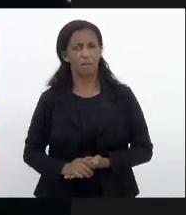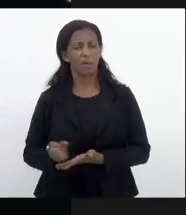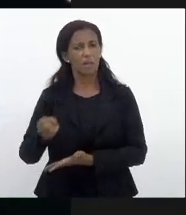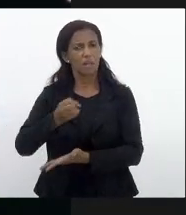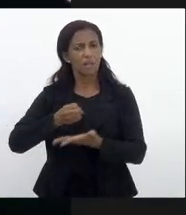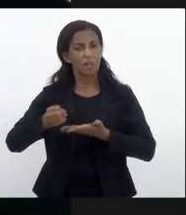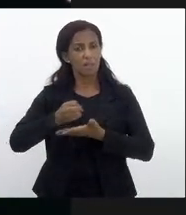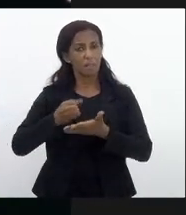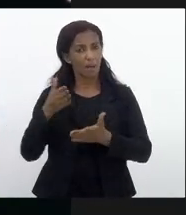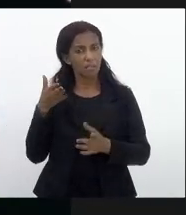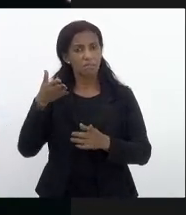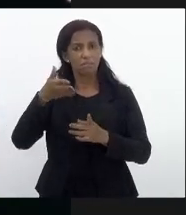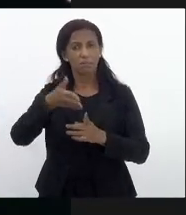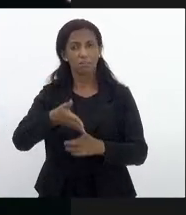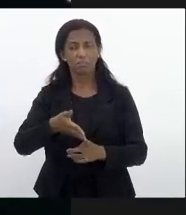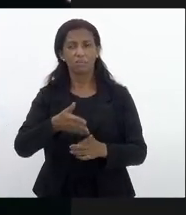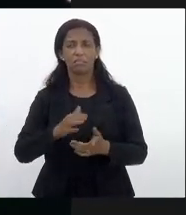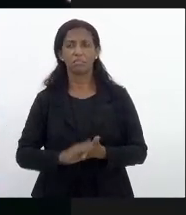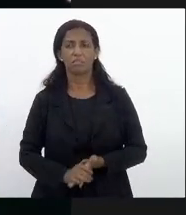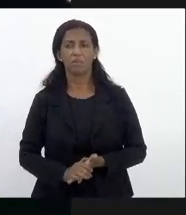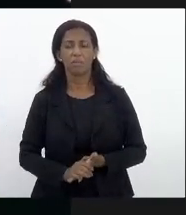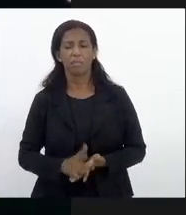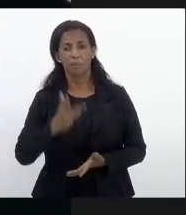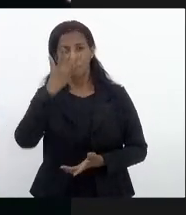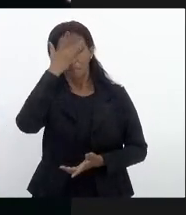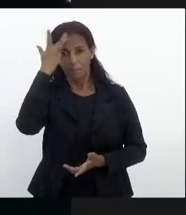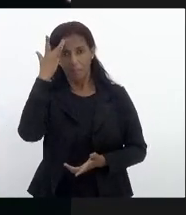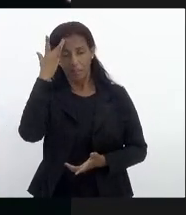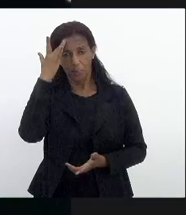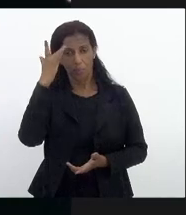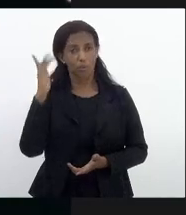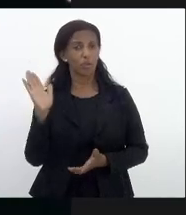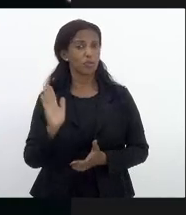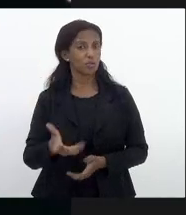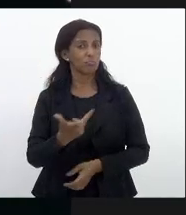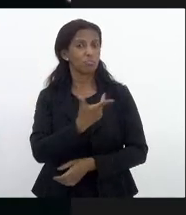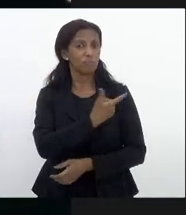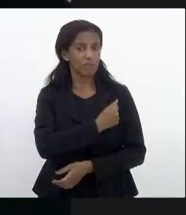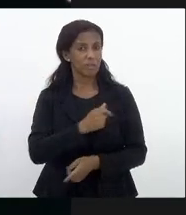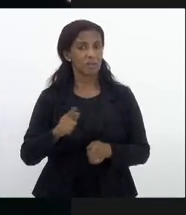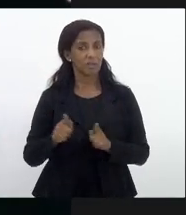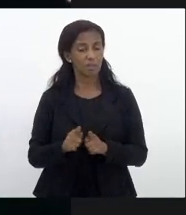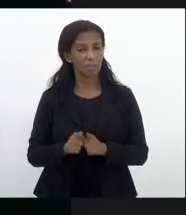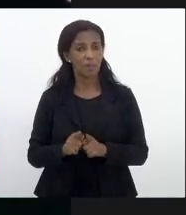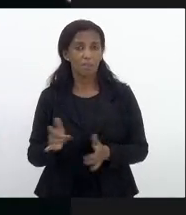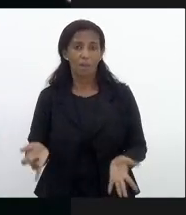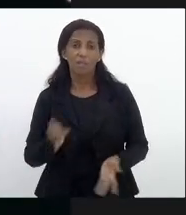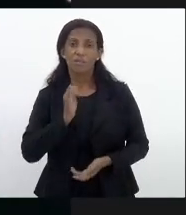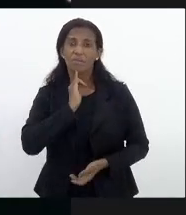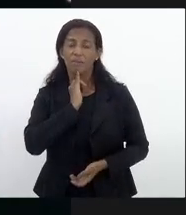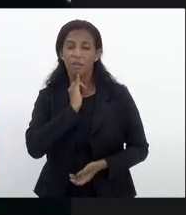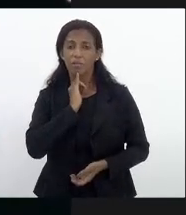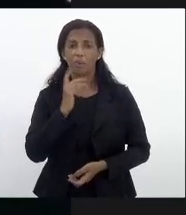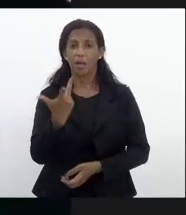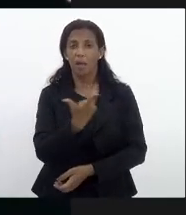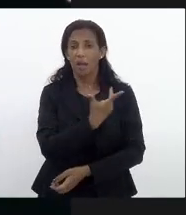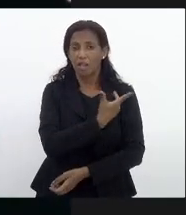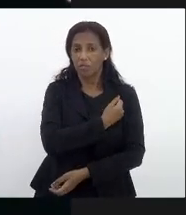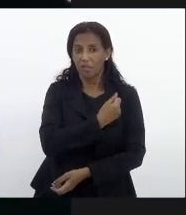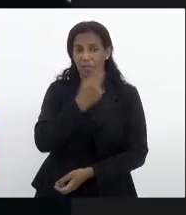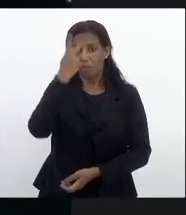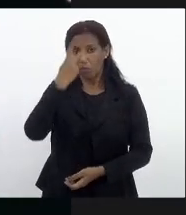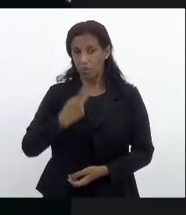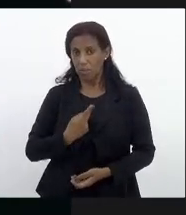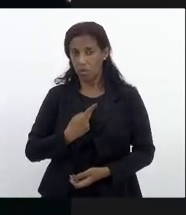exclusivamente na possibilidade da imunidade induzida pela vacina mas infelizmente as vacinas por si